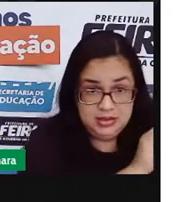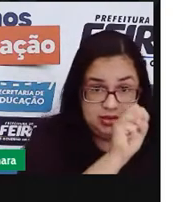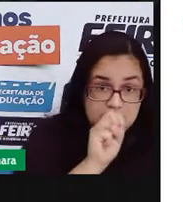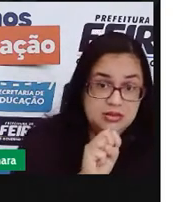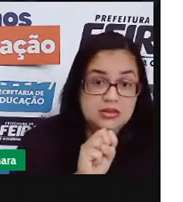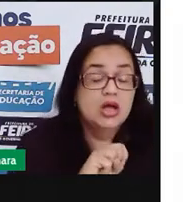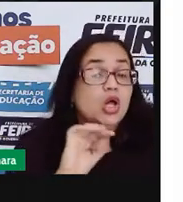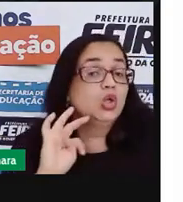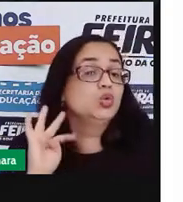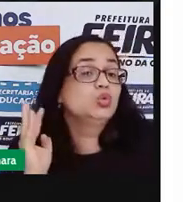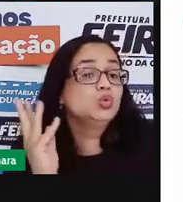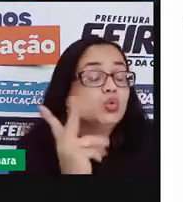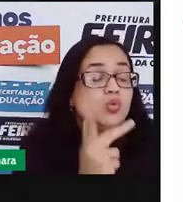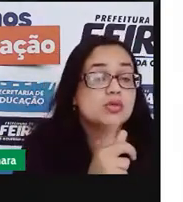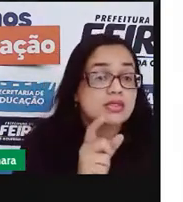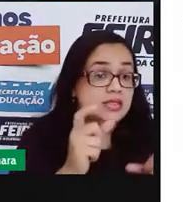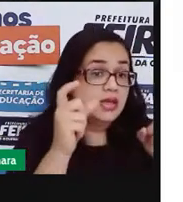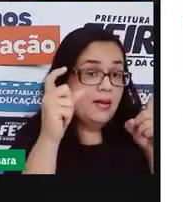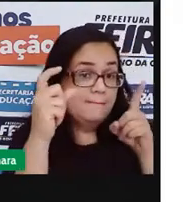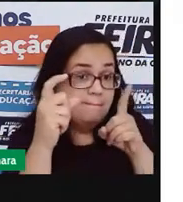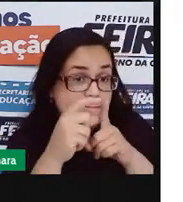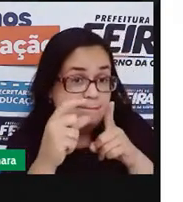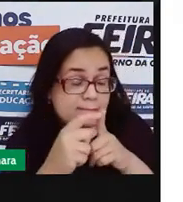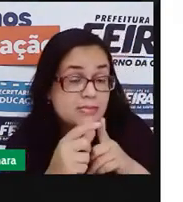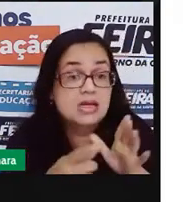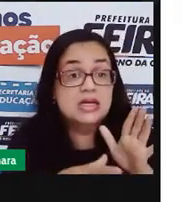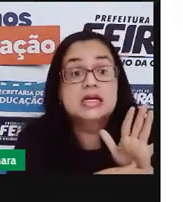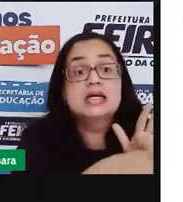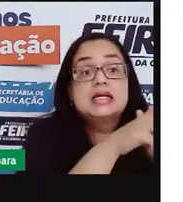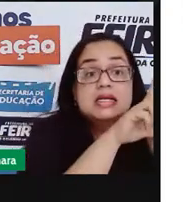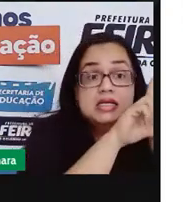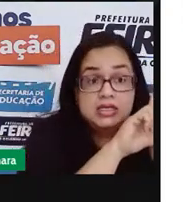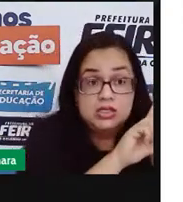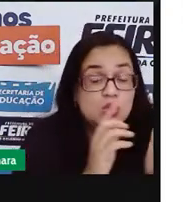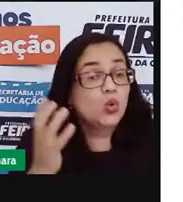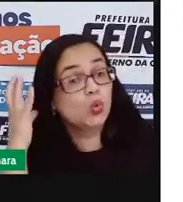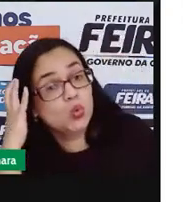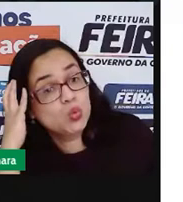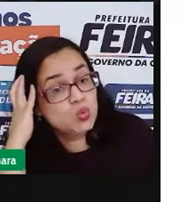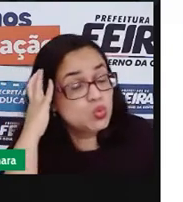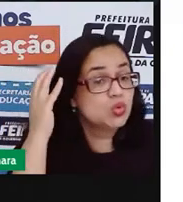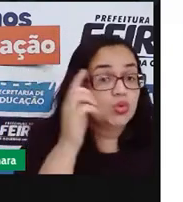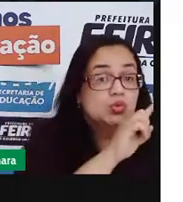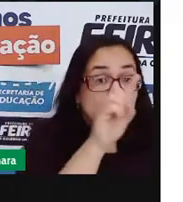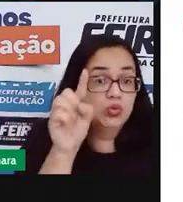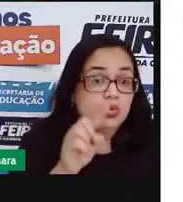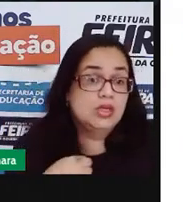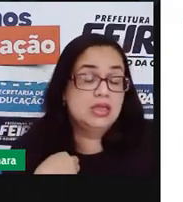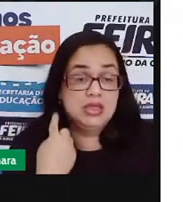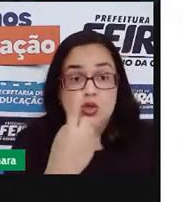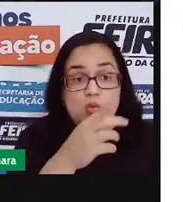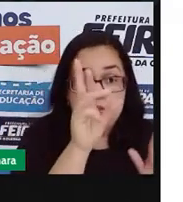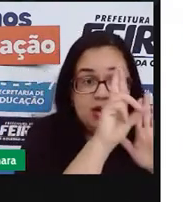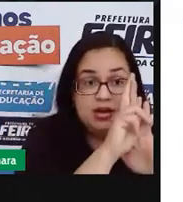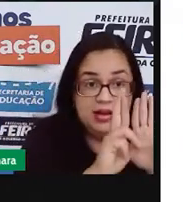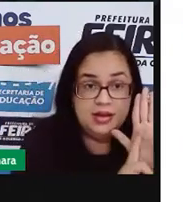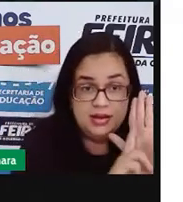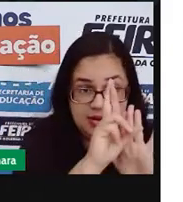Todas essas palavras, as anteriores com som de Z, tem uma regra.